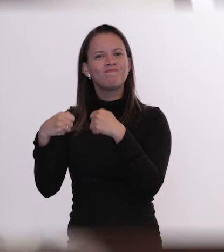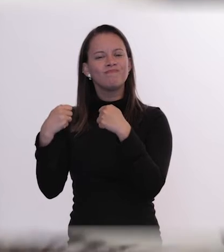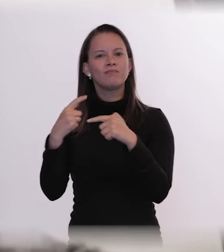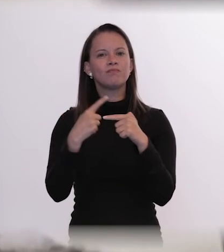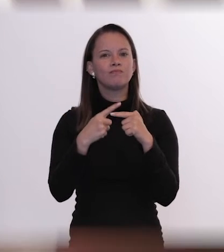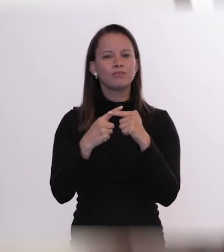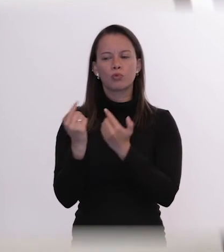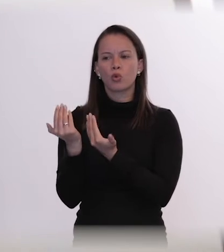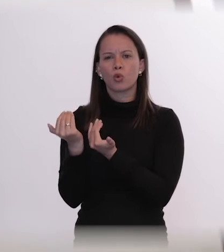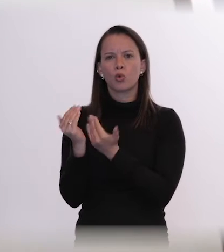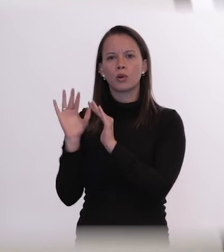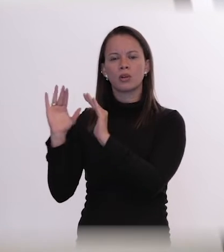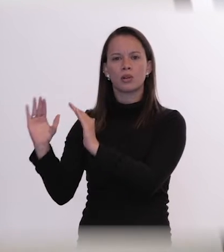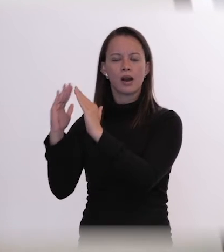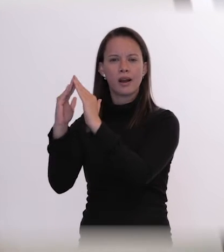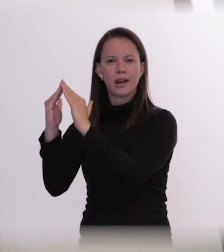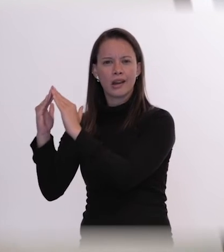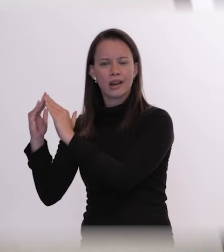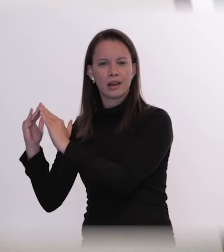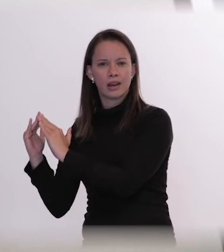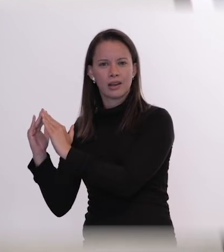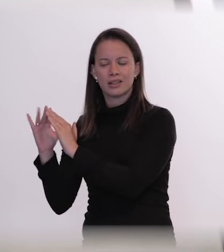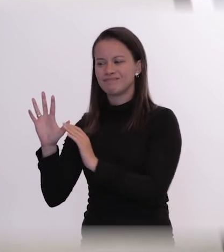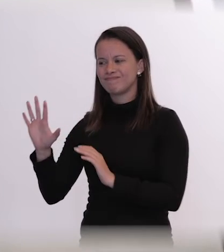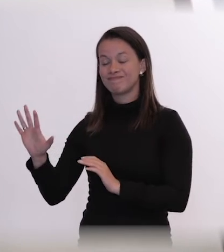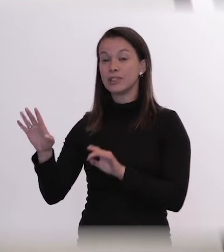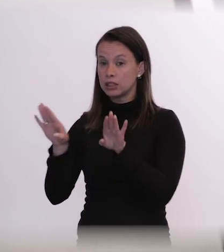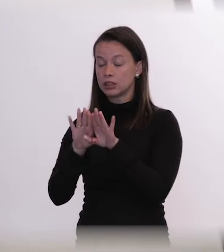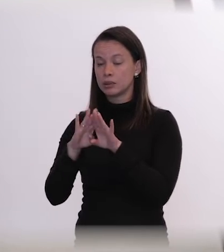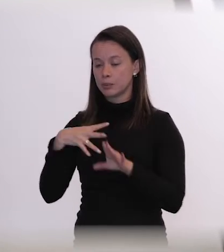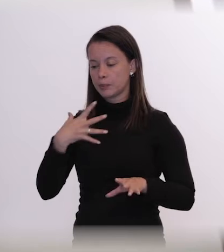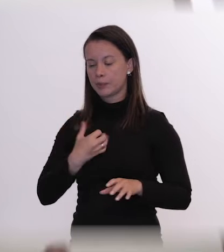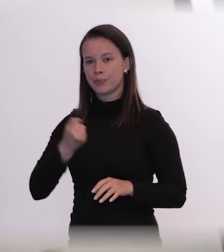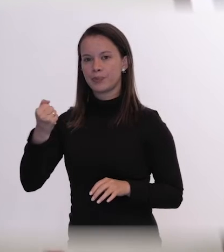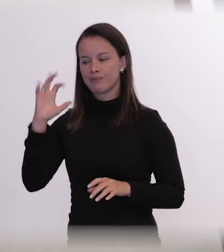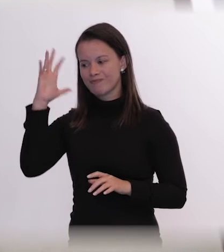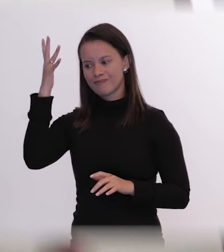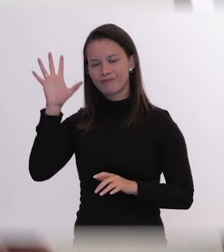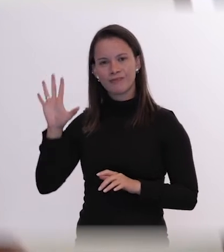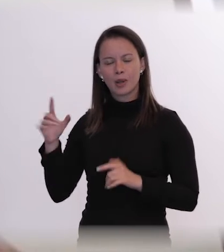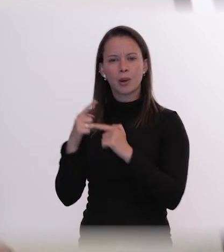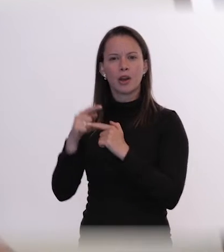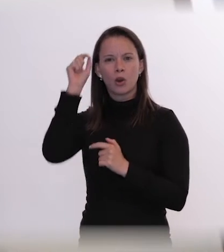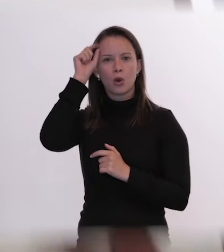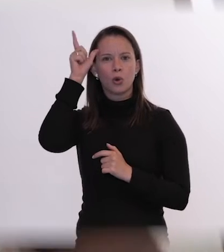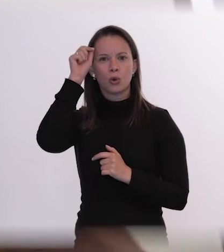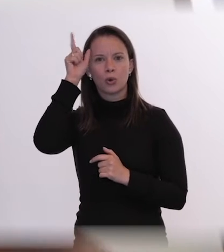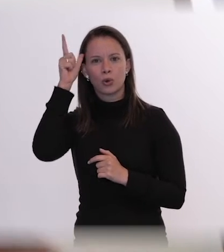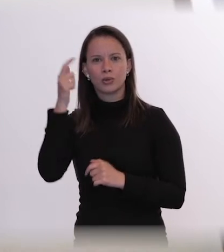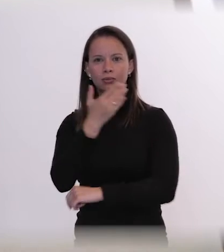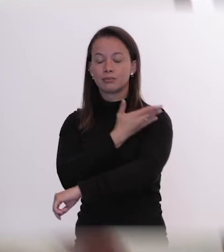isolados em periferias, que é o caso do outro perfil dos suicidas em Altamira, sem cultura, sem